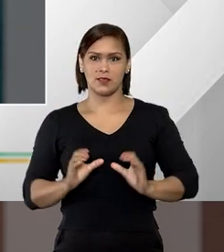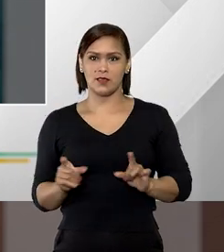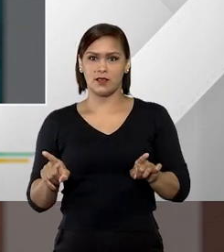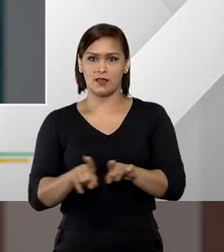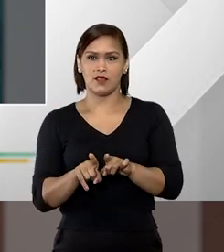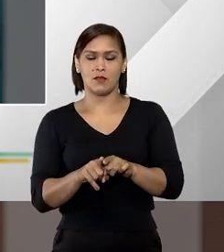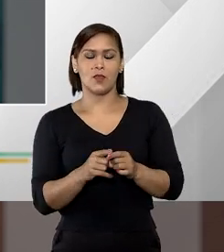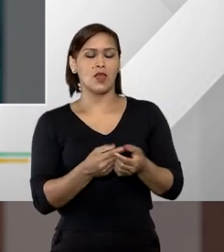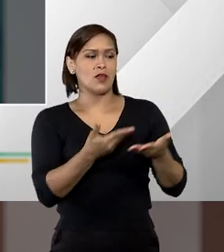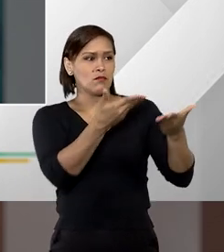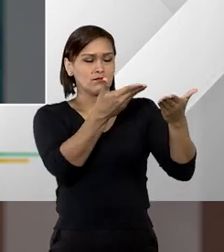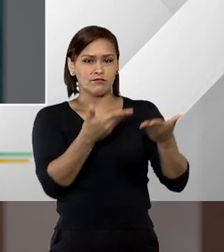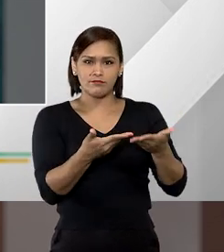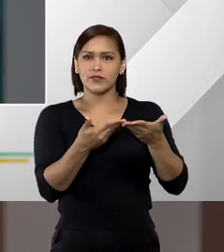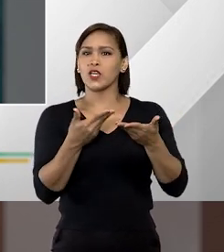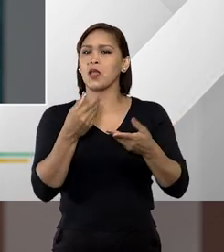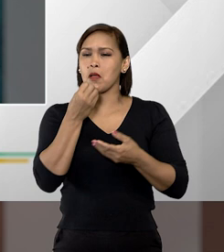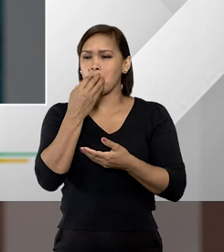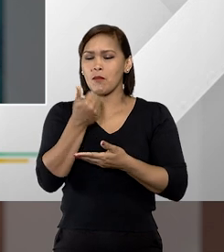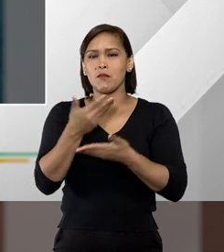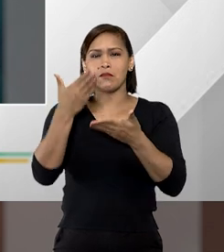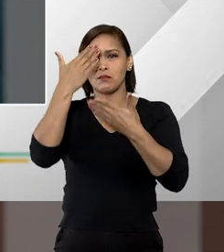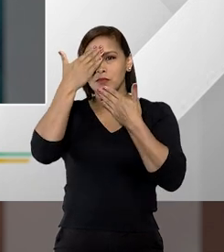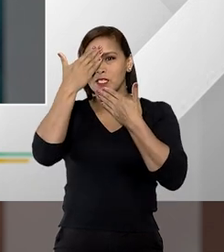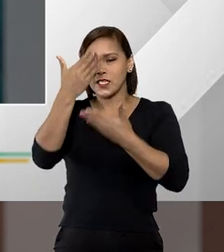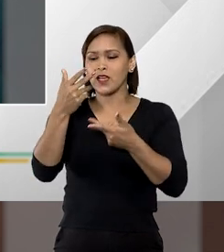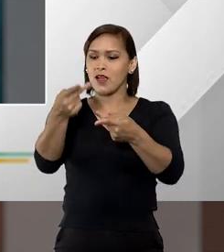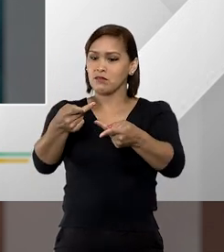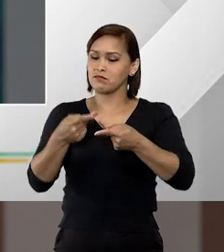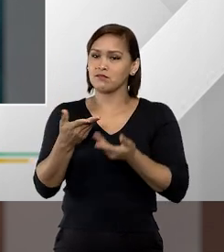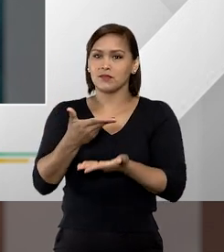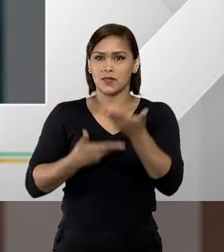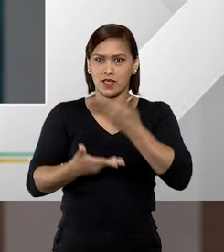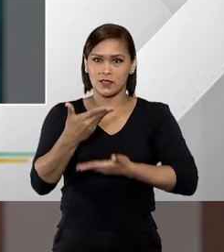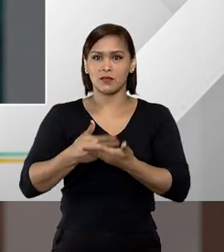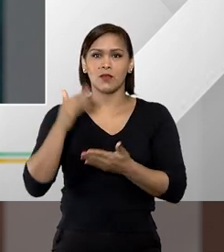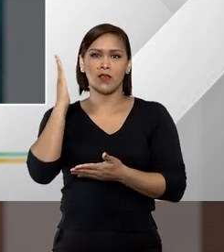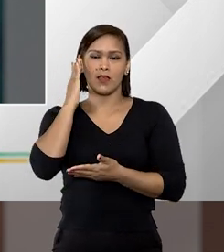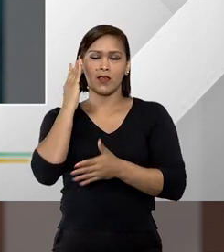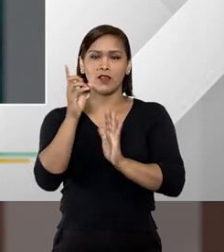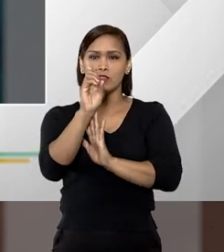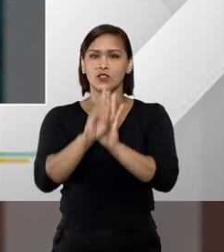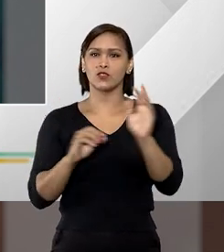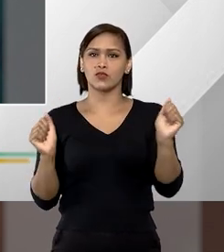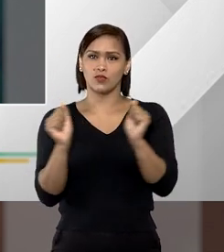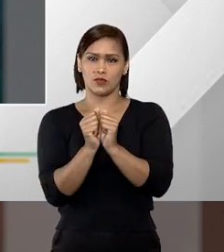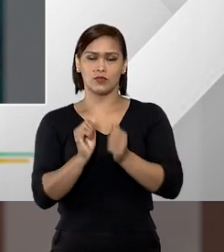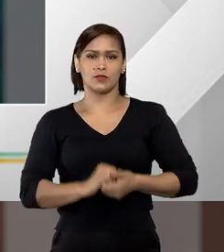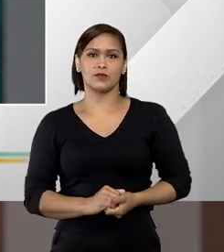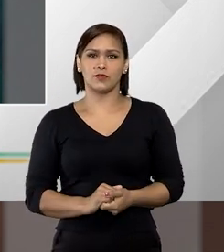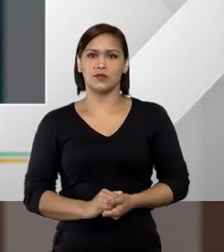Doutor Jorcenildo, desde já, muito obrigada por participar do Entender Direito com a gente.